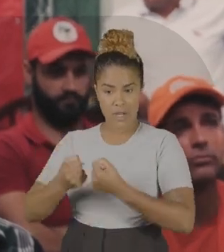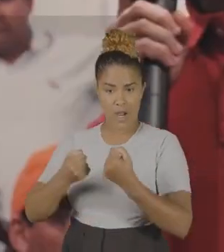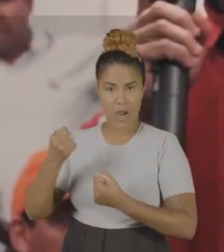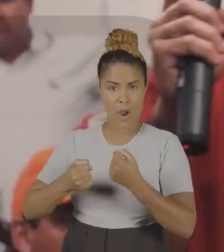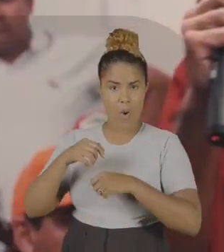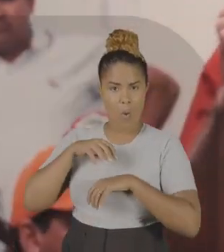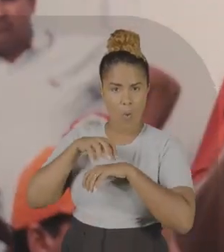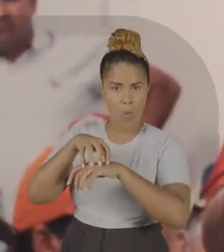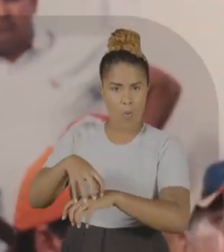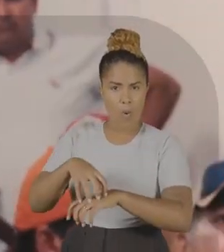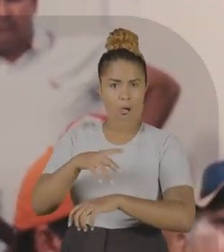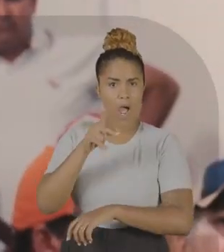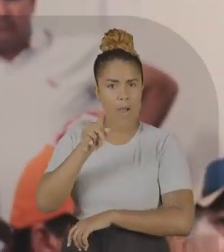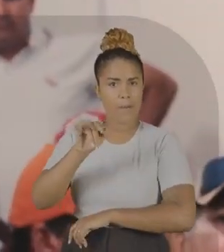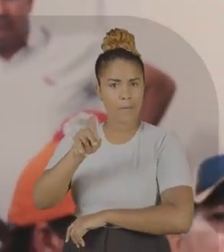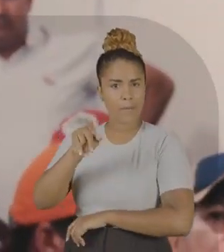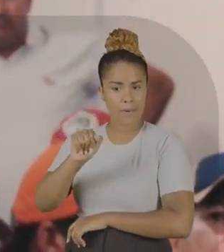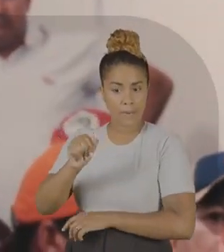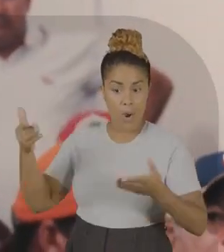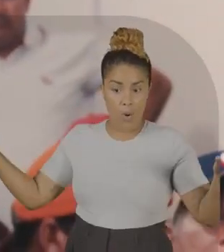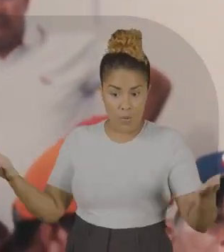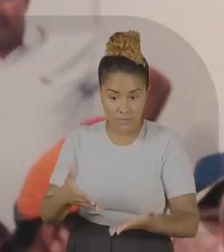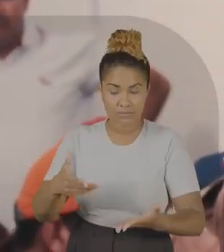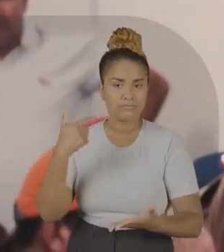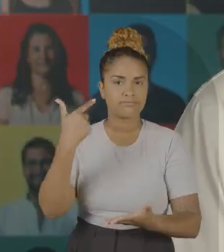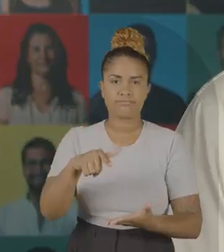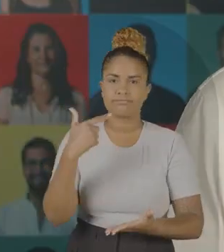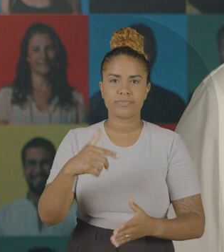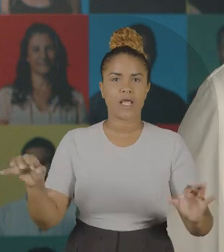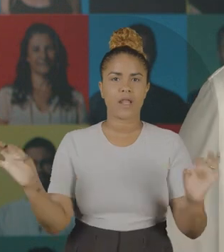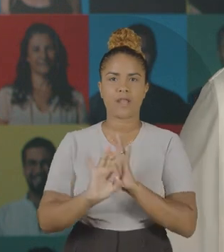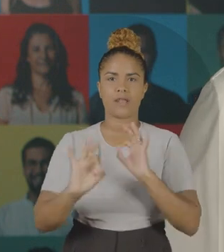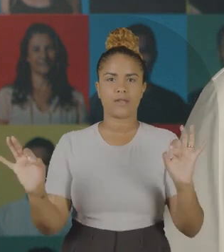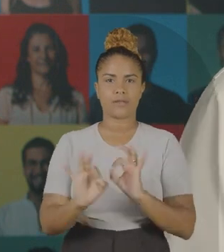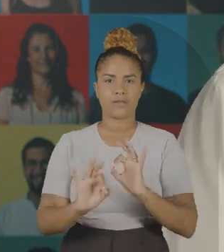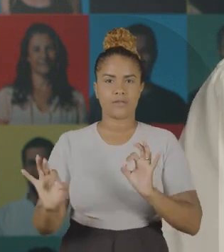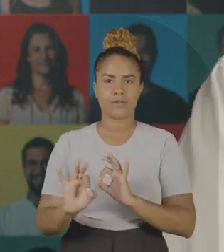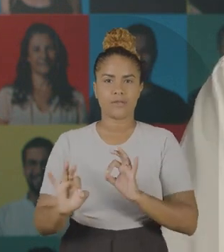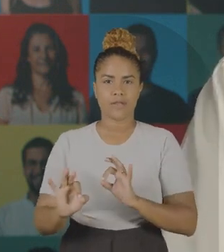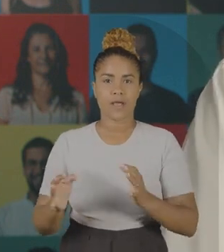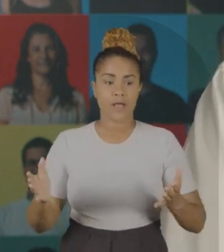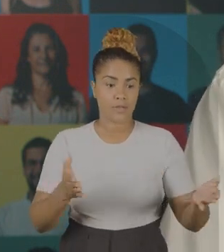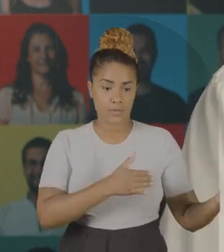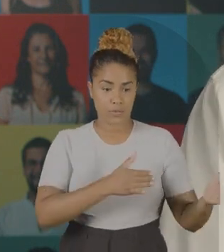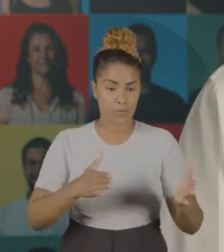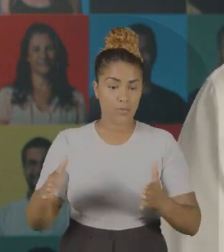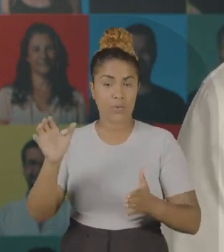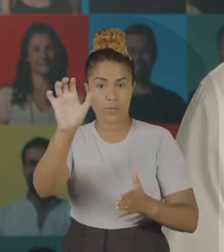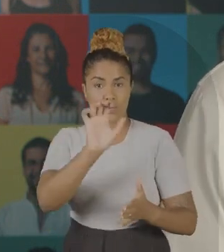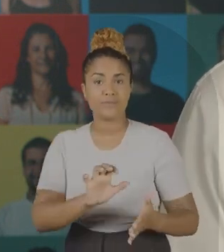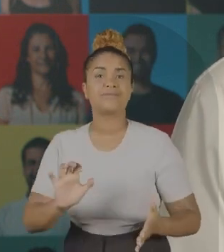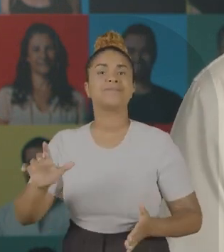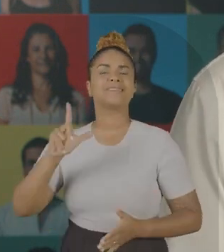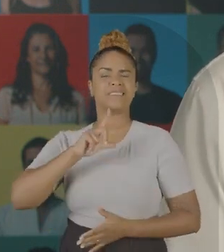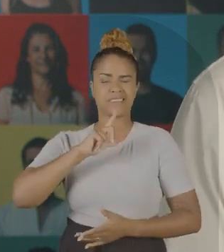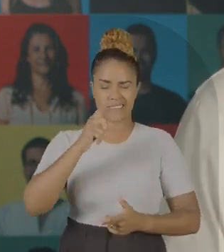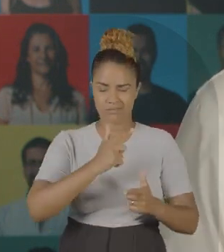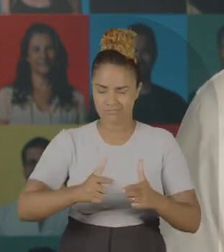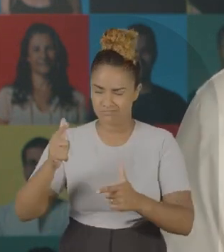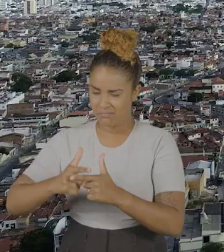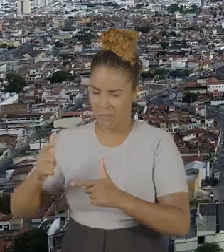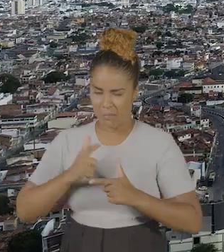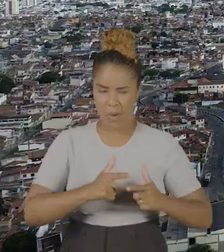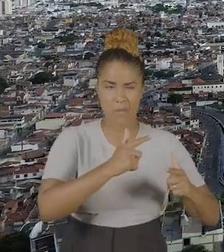pipas. Hoje, Rogério, aqui não tem um. No entanto, em boa parte do estado, esse problema também